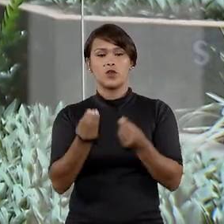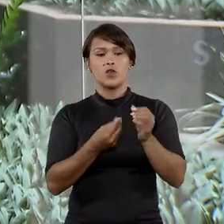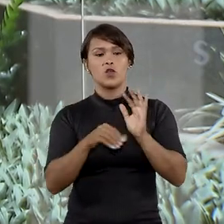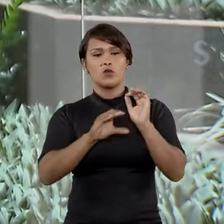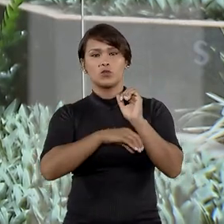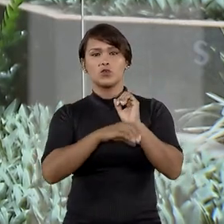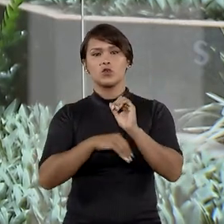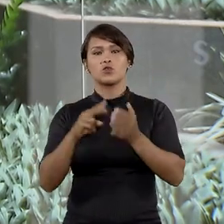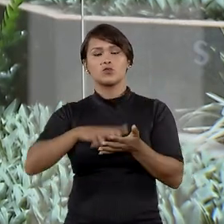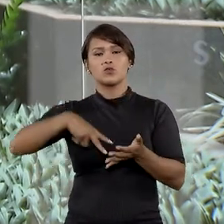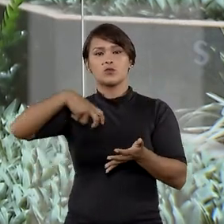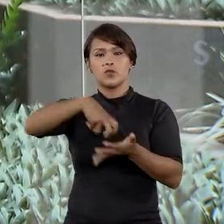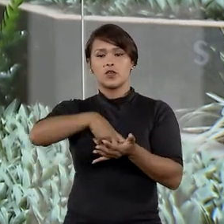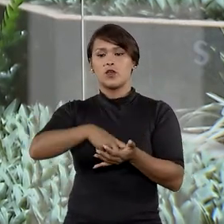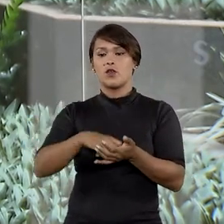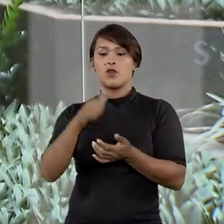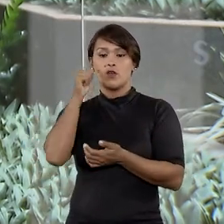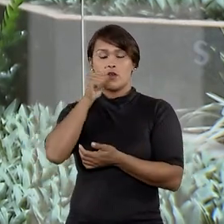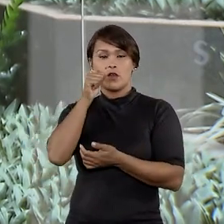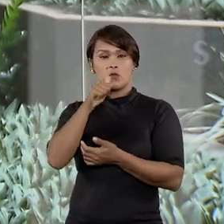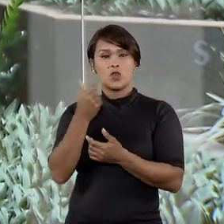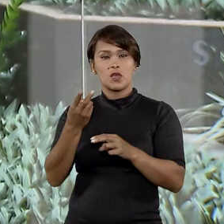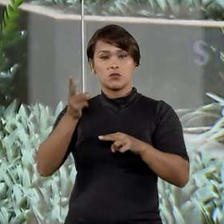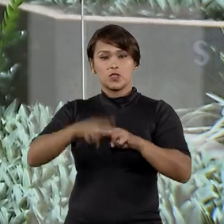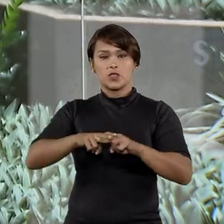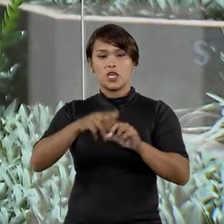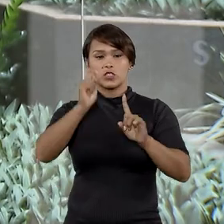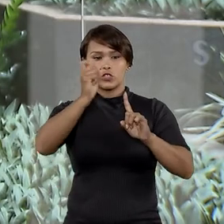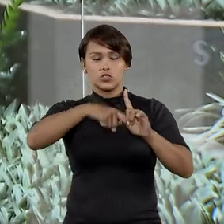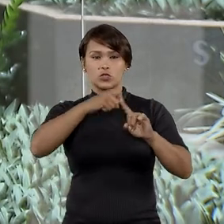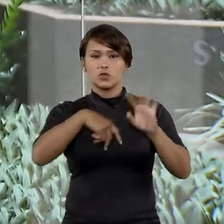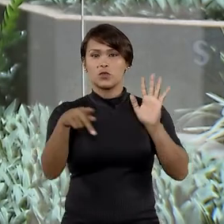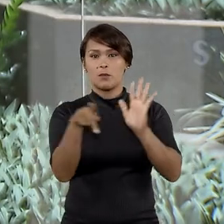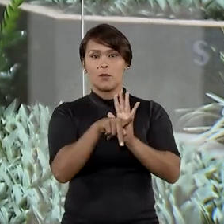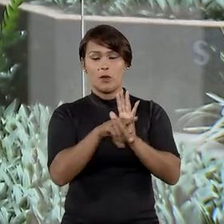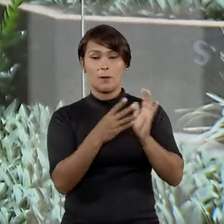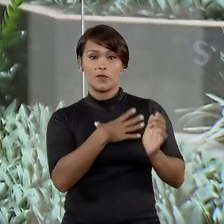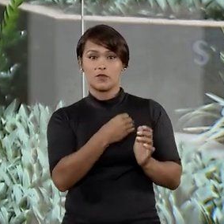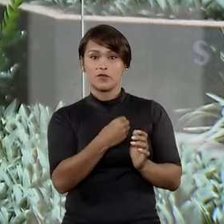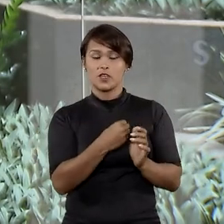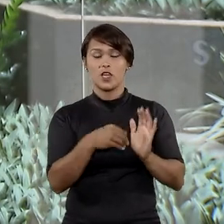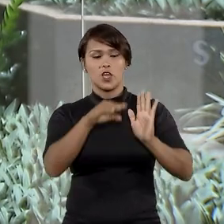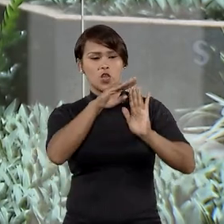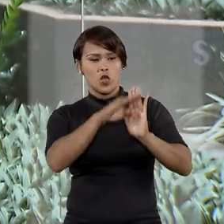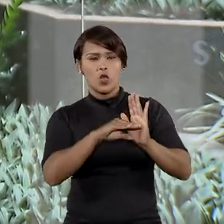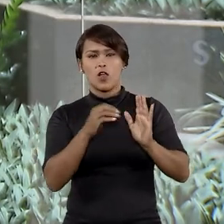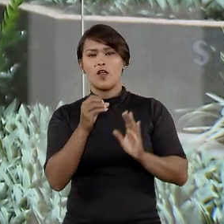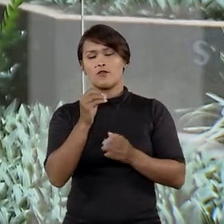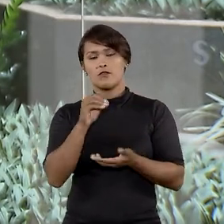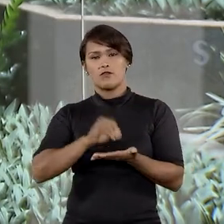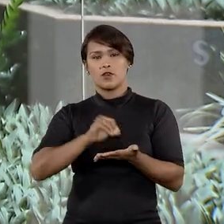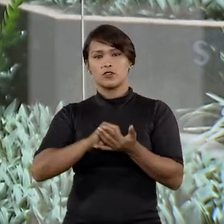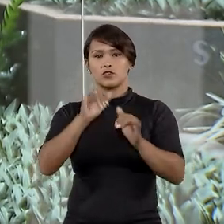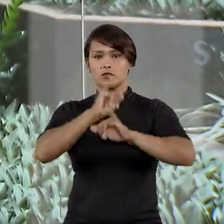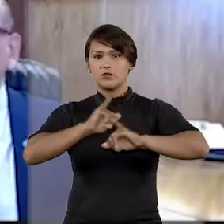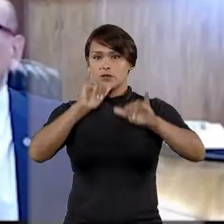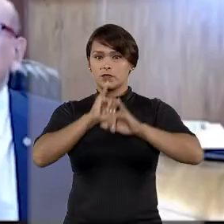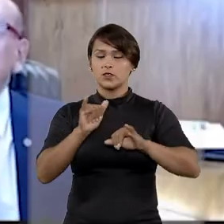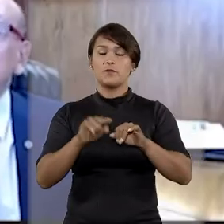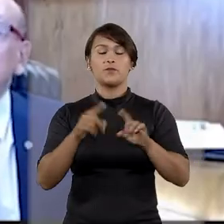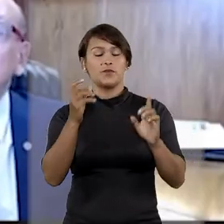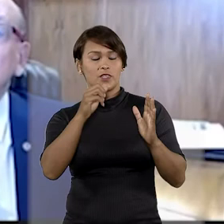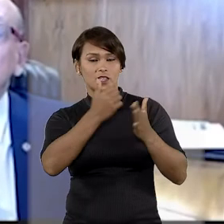como previsto no Código Penal, para uma mulher condenada pelo crime de estupro da própria filha na modalidade omissão imprópria.